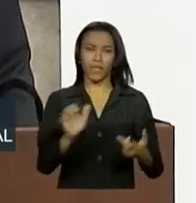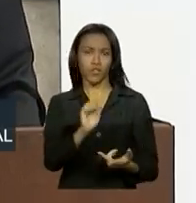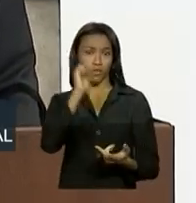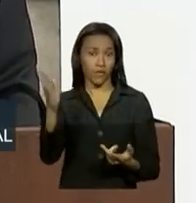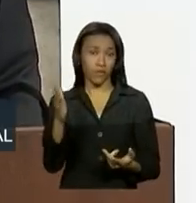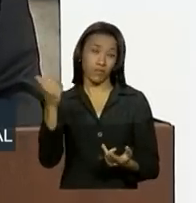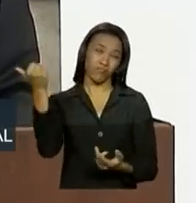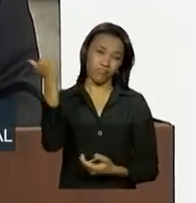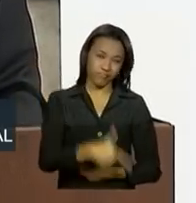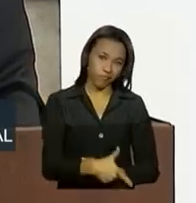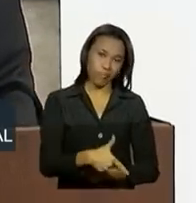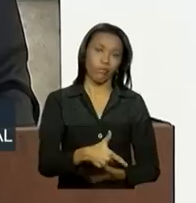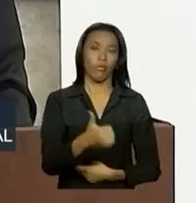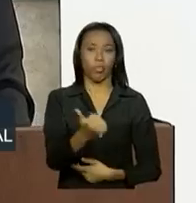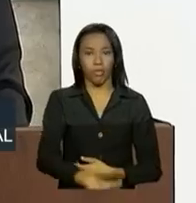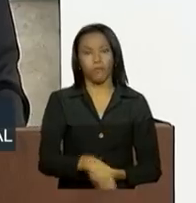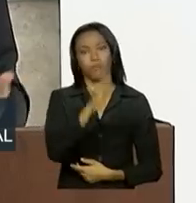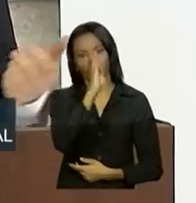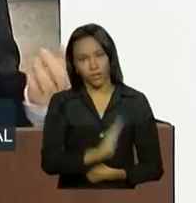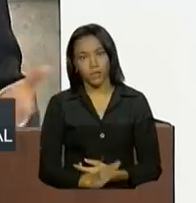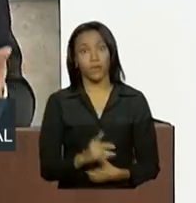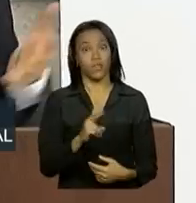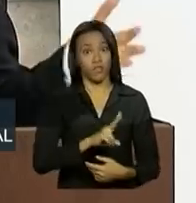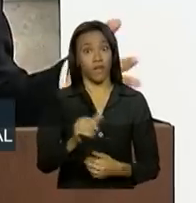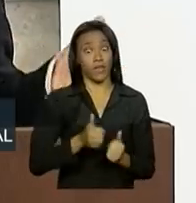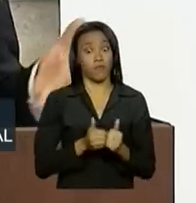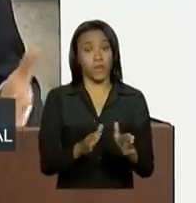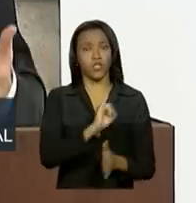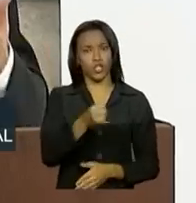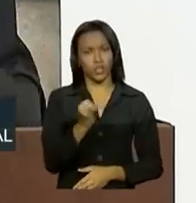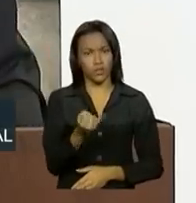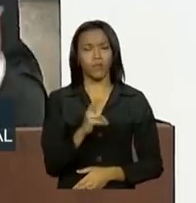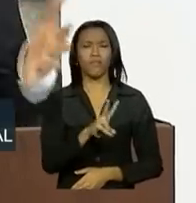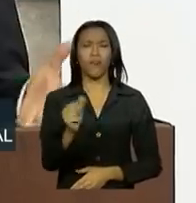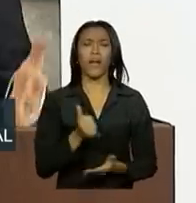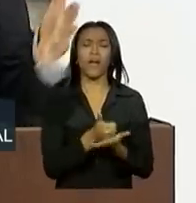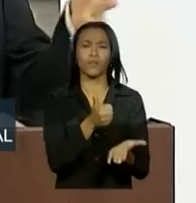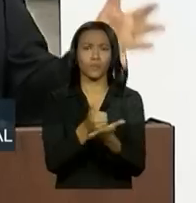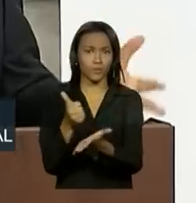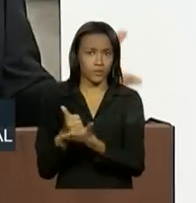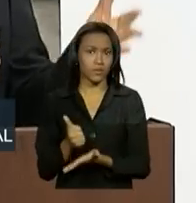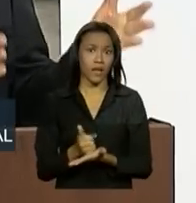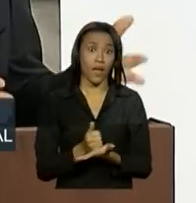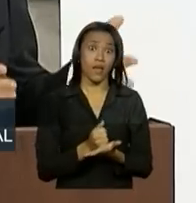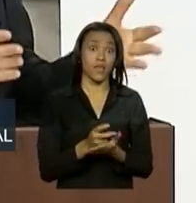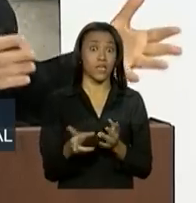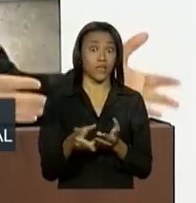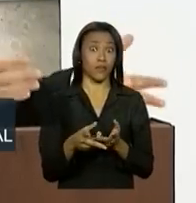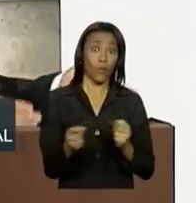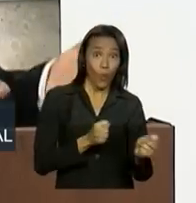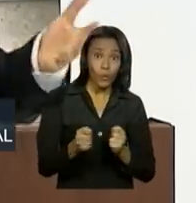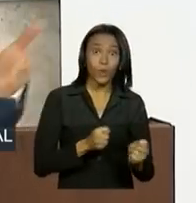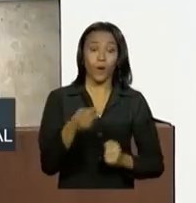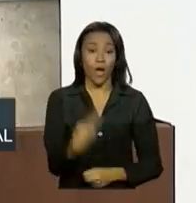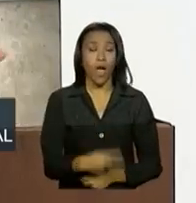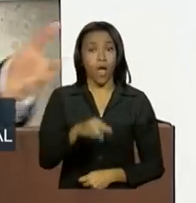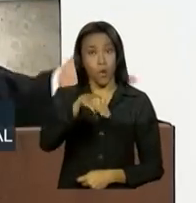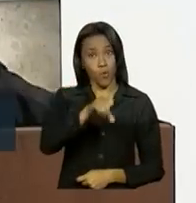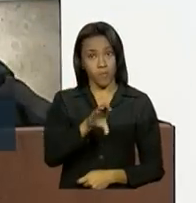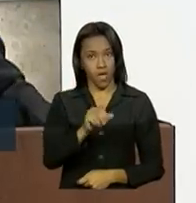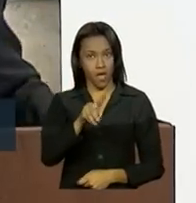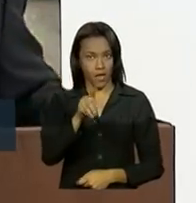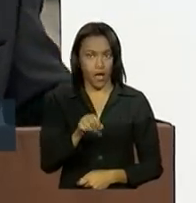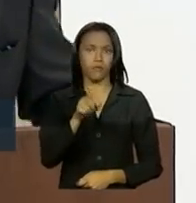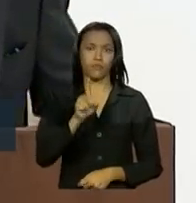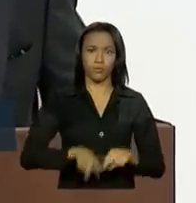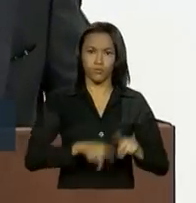vigor a partir de janeiro do próximo ano e deverá ser benéfico para preservar o mercado brasileiro para os produtos